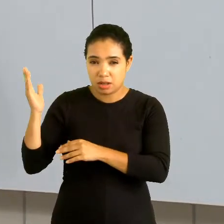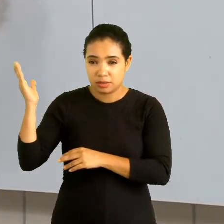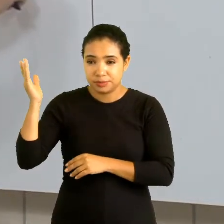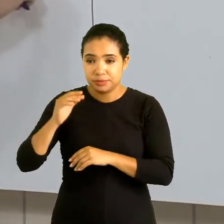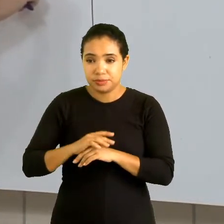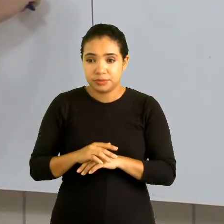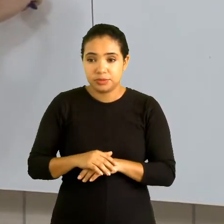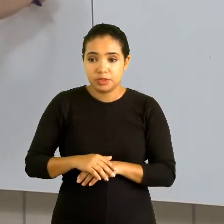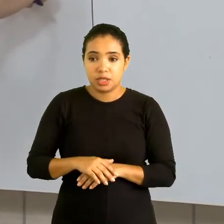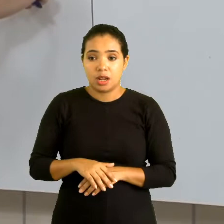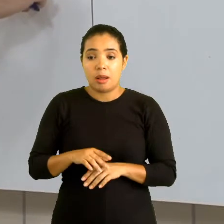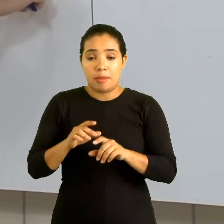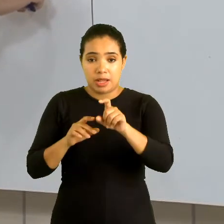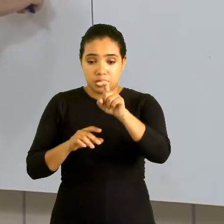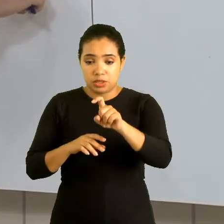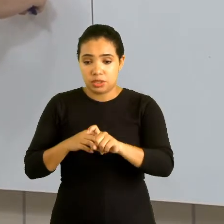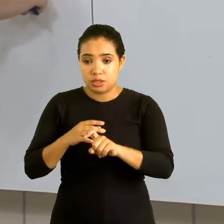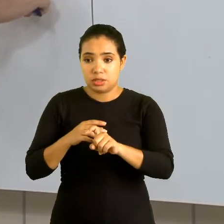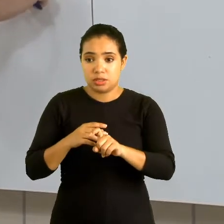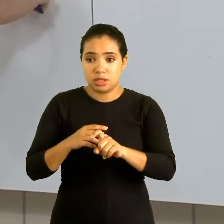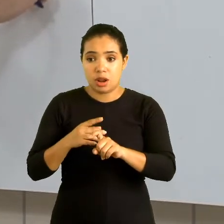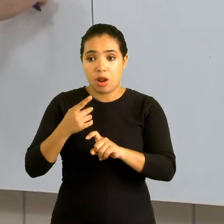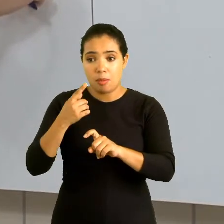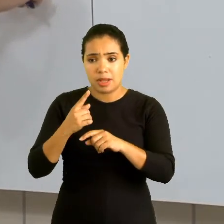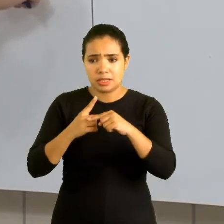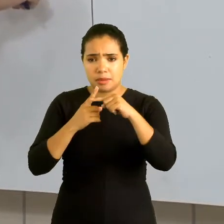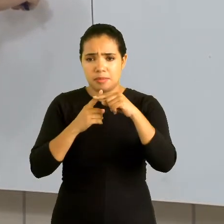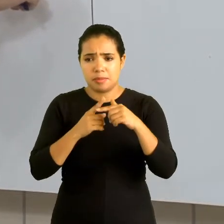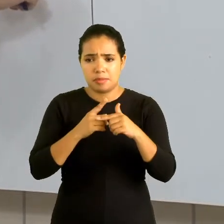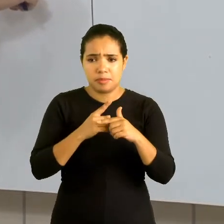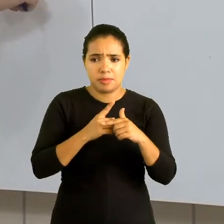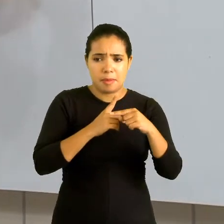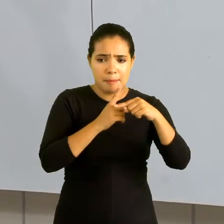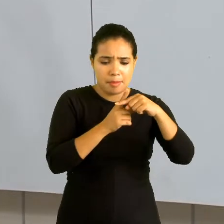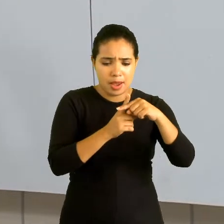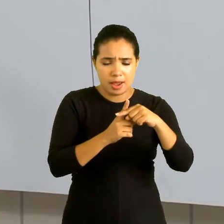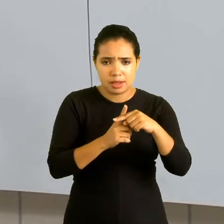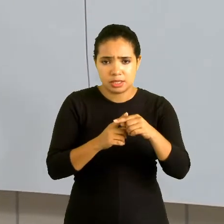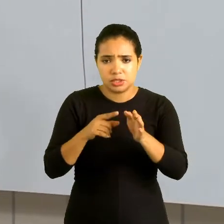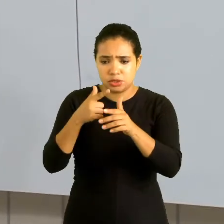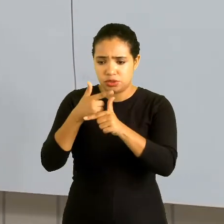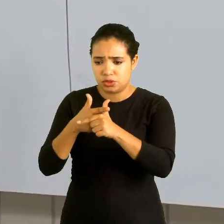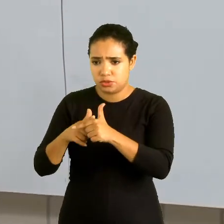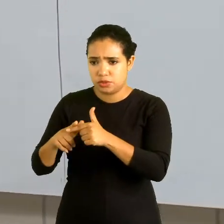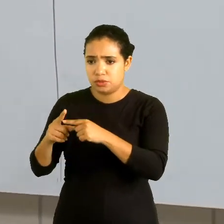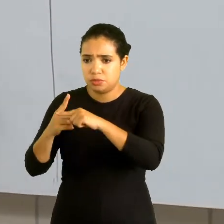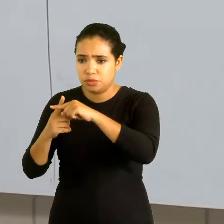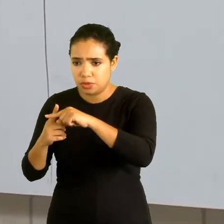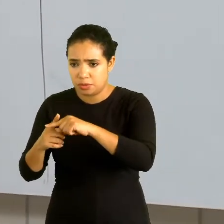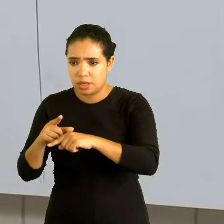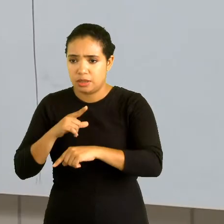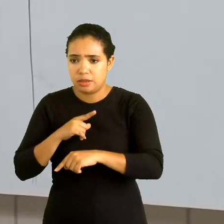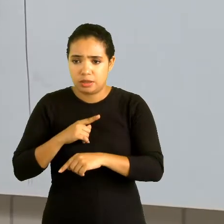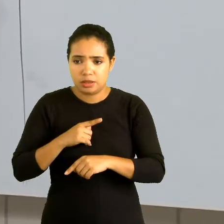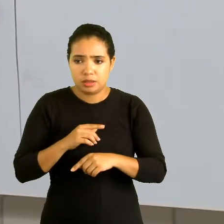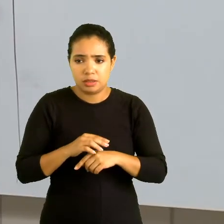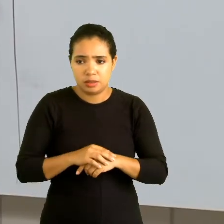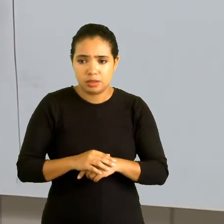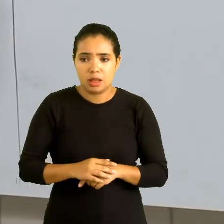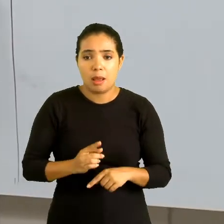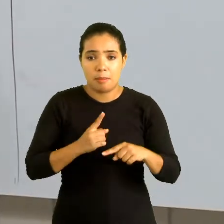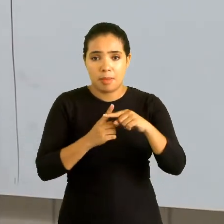Mais dividido por mais. Aqui não apareceu o sinal. Eu entendo, então, que tem mais. Mais